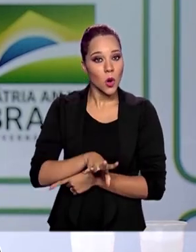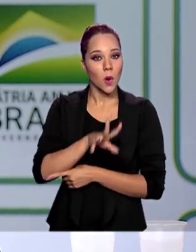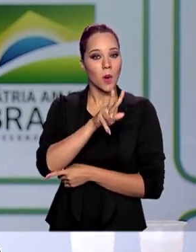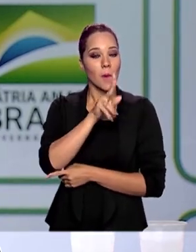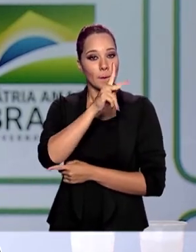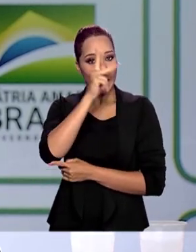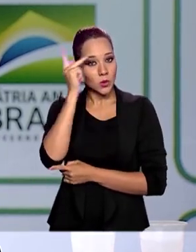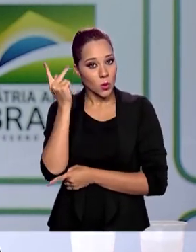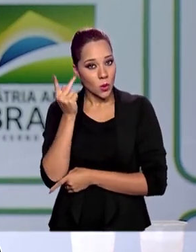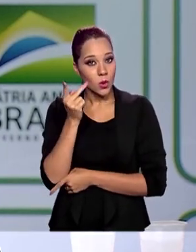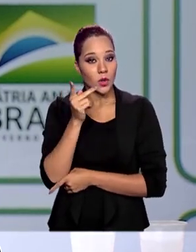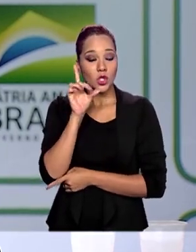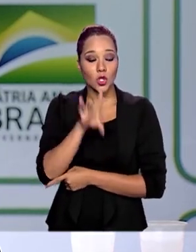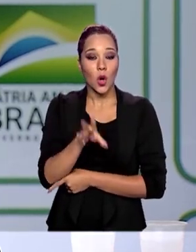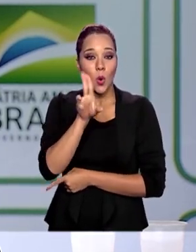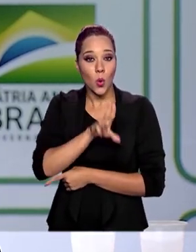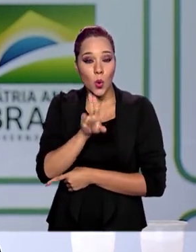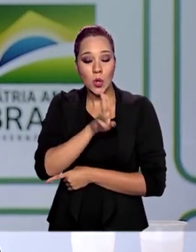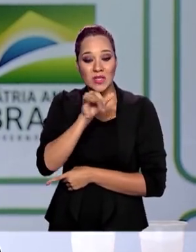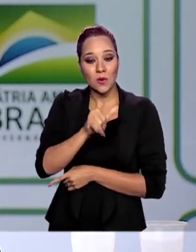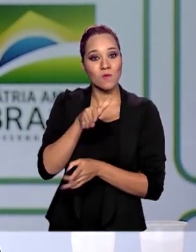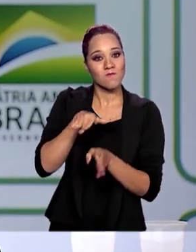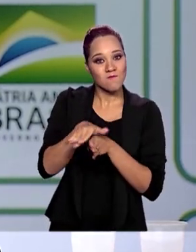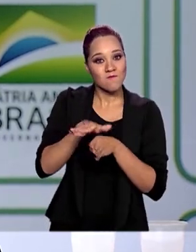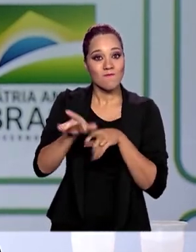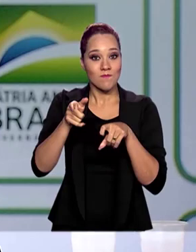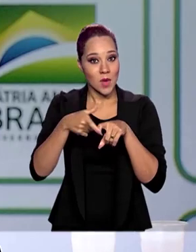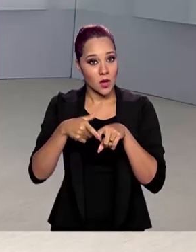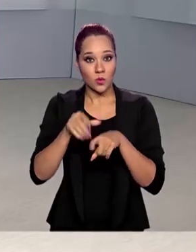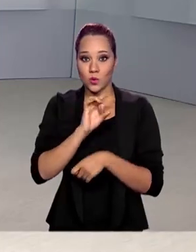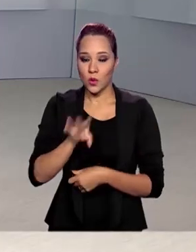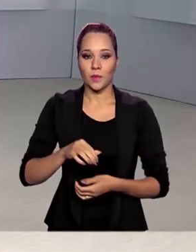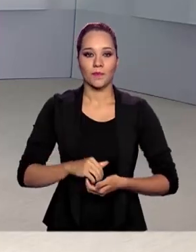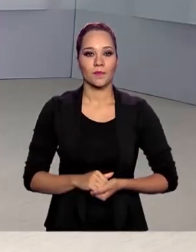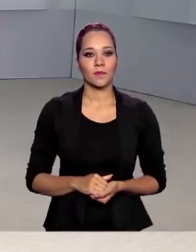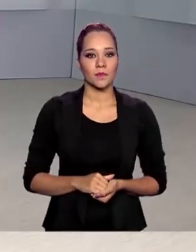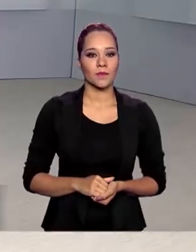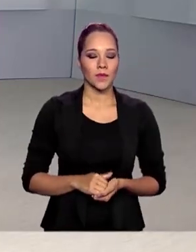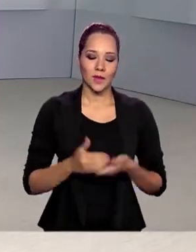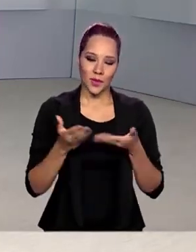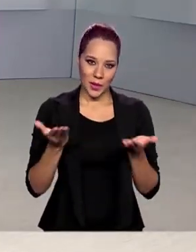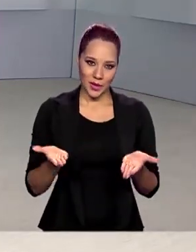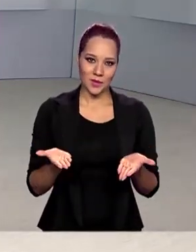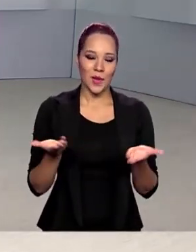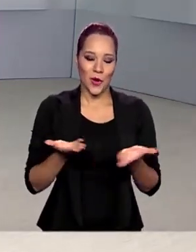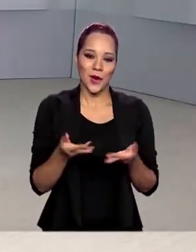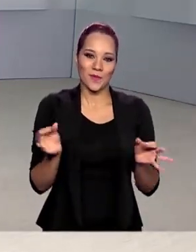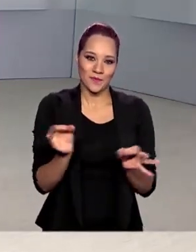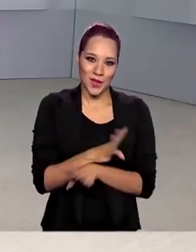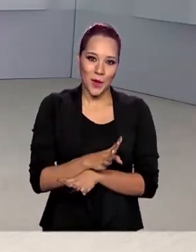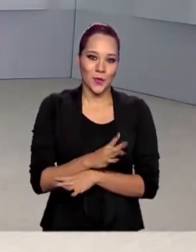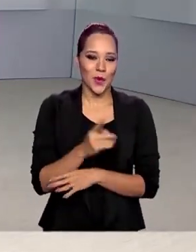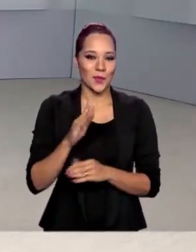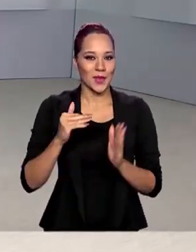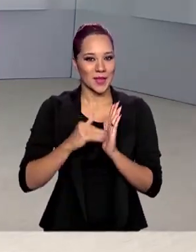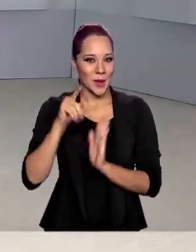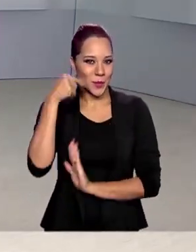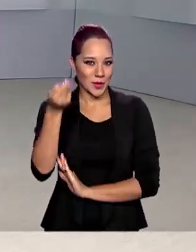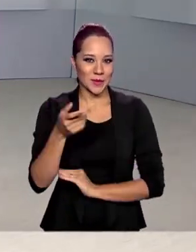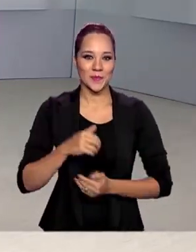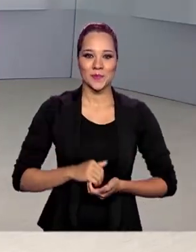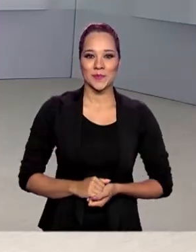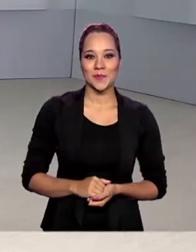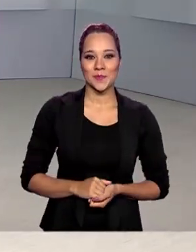para fazer uso sob orientação médica. É isso. A gente fica por aqui. Até a próxima edição.